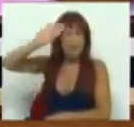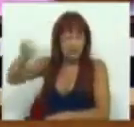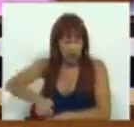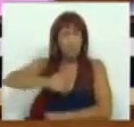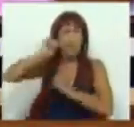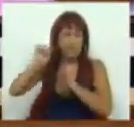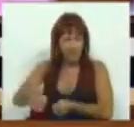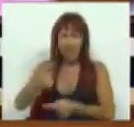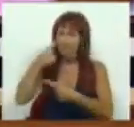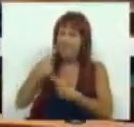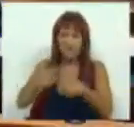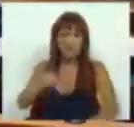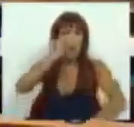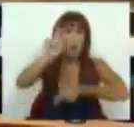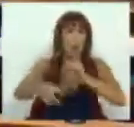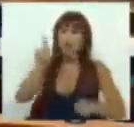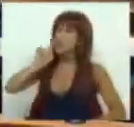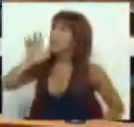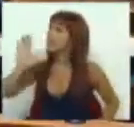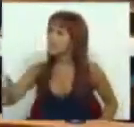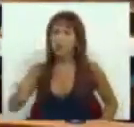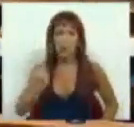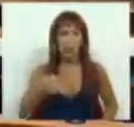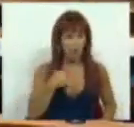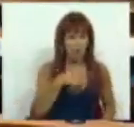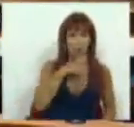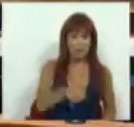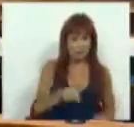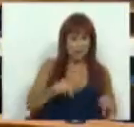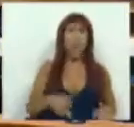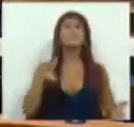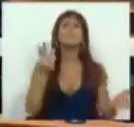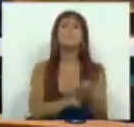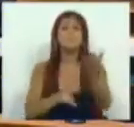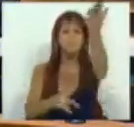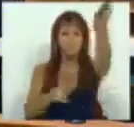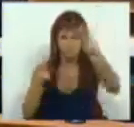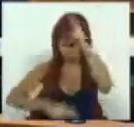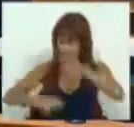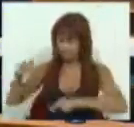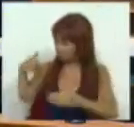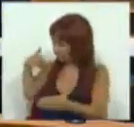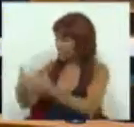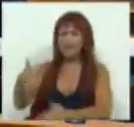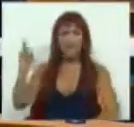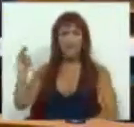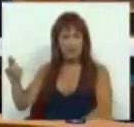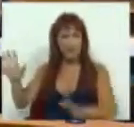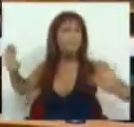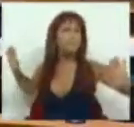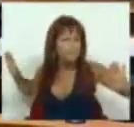sabem bem, distinguir entre aquilo que a Sra. disse, aquilo que eu aqui afirmei, e a realidade que foi construída durante seis anos.